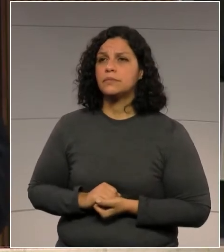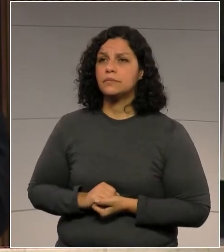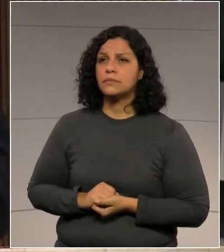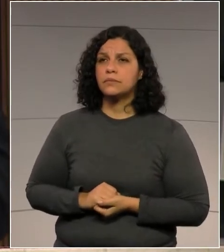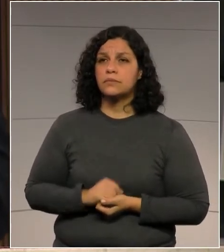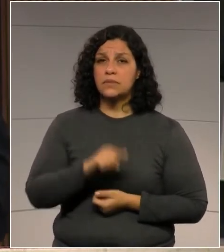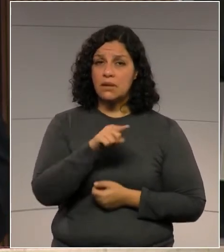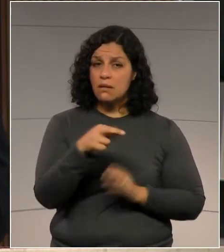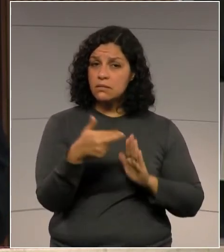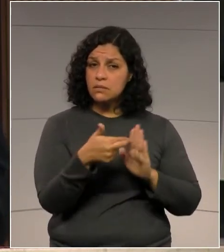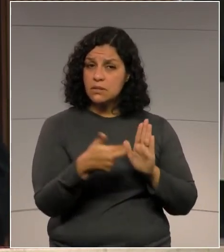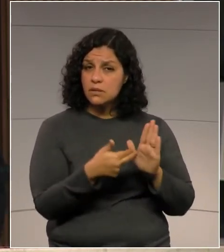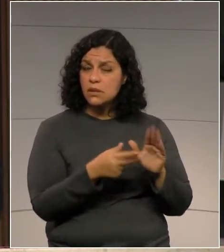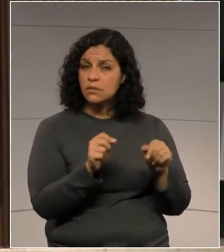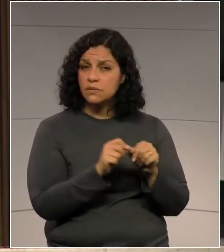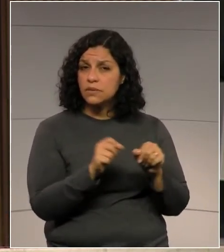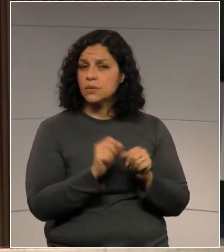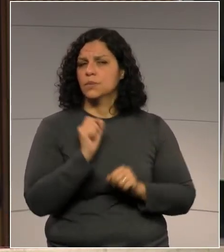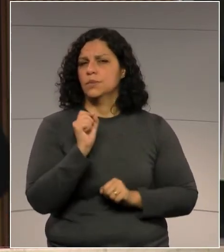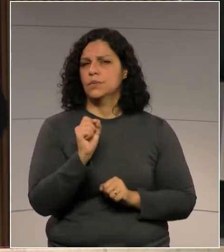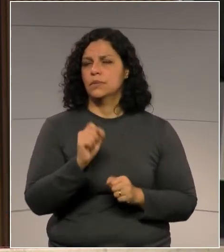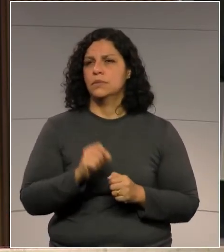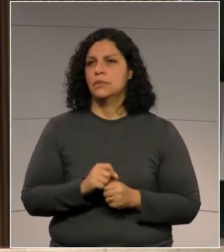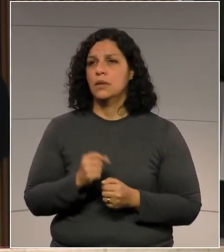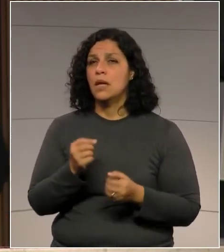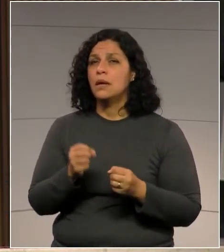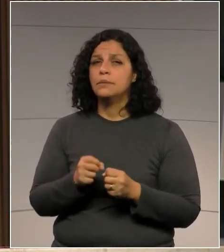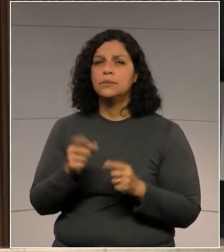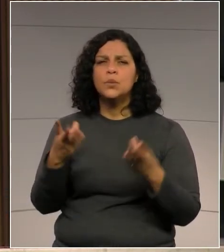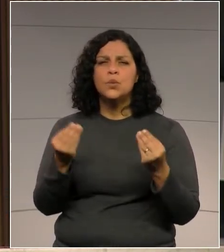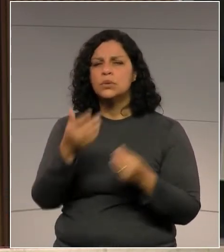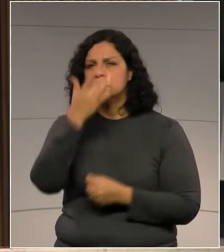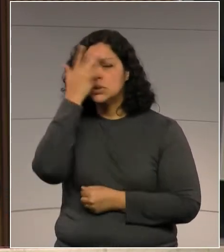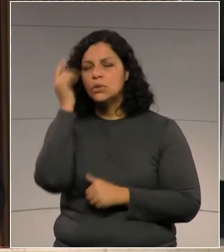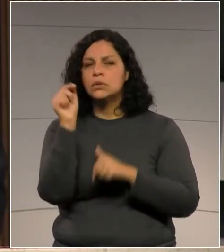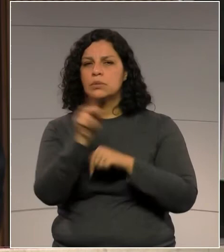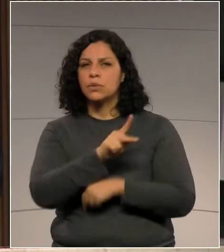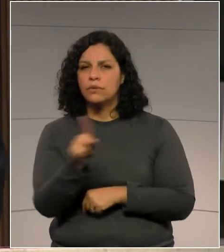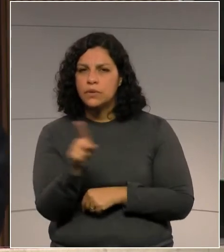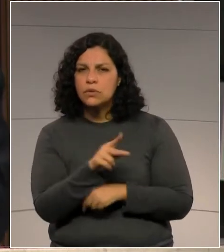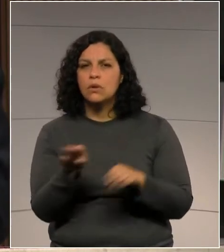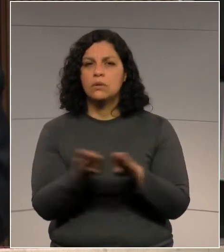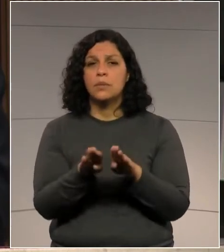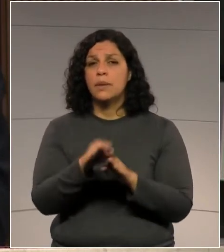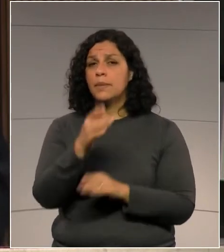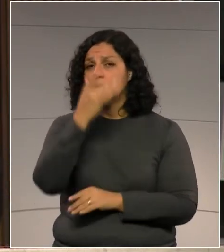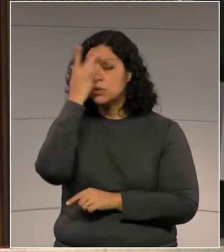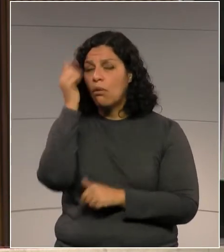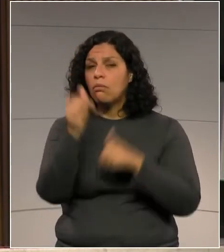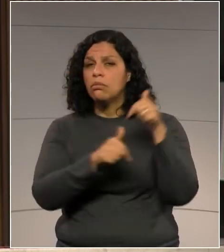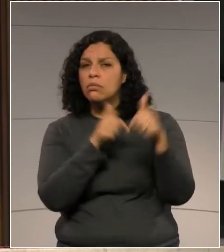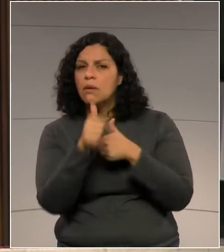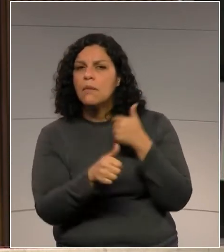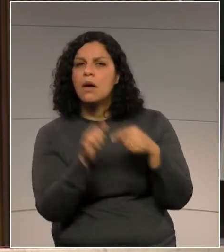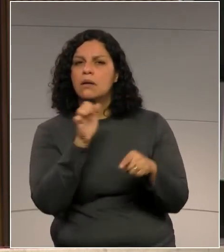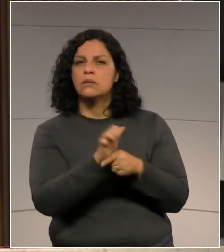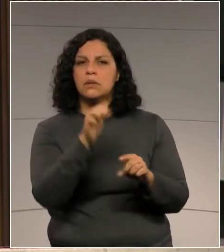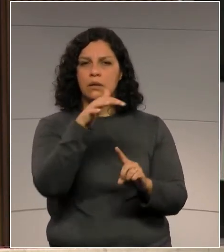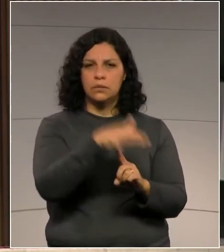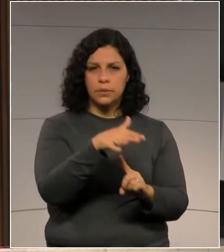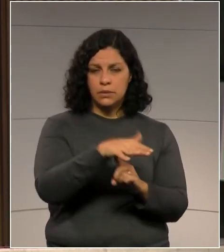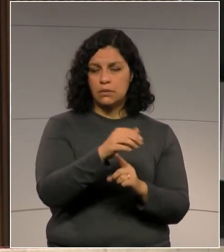elas farão com que muitos professores e professoras, muitos servidores e servidoras do Estado do Paraná,